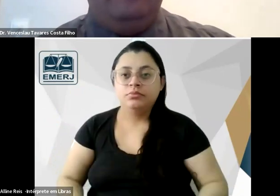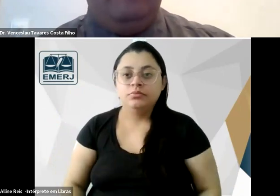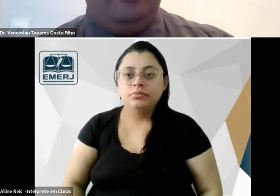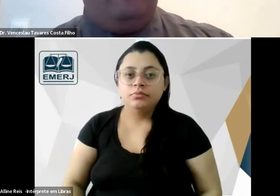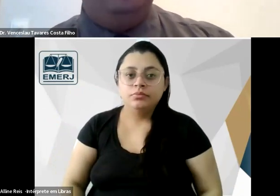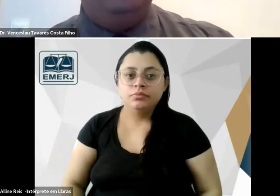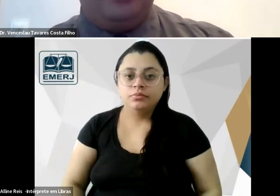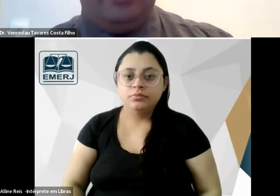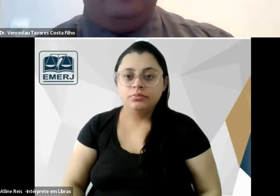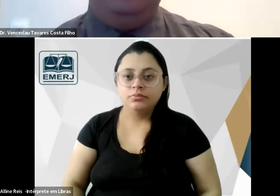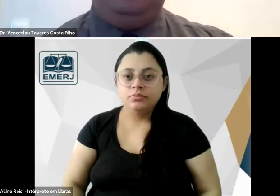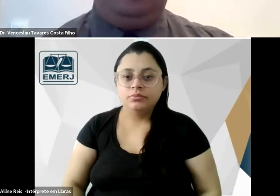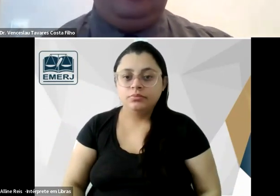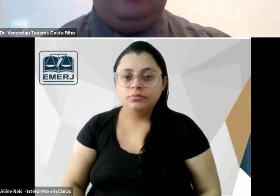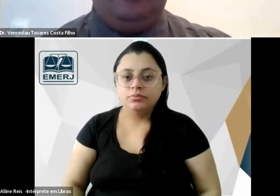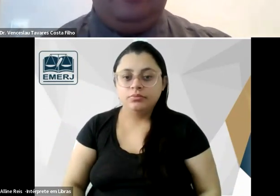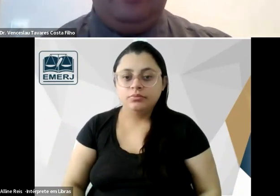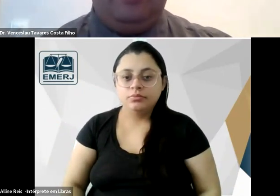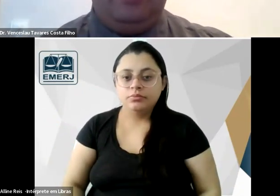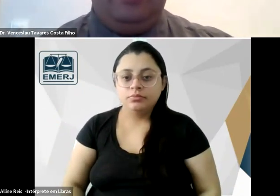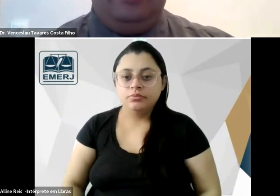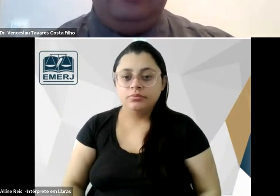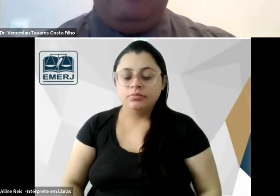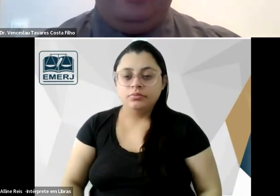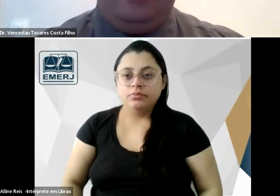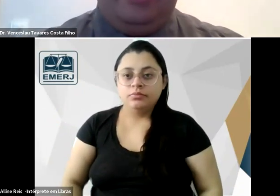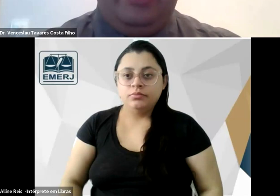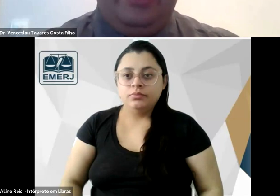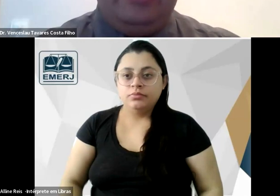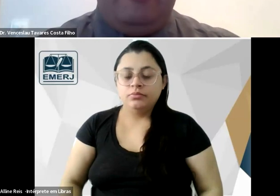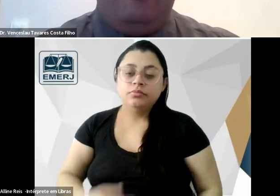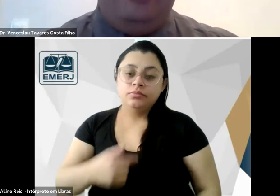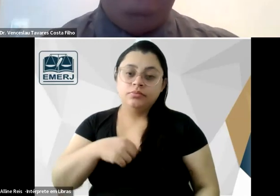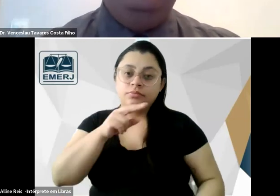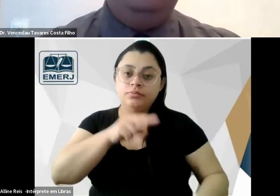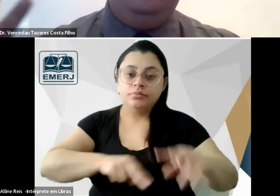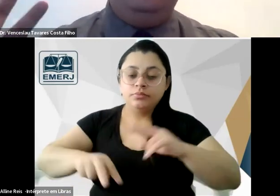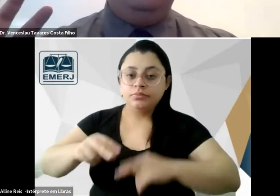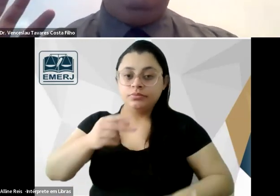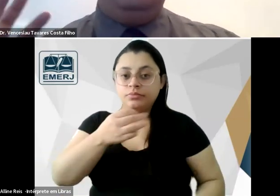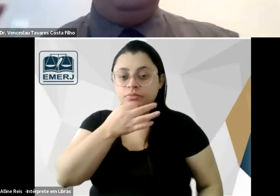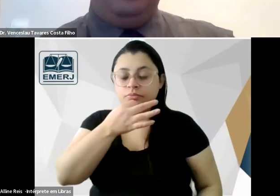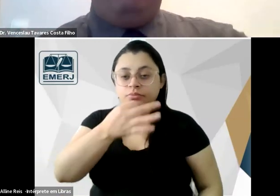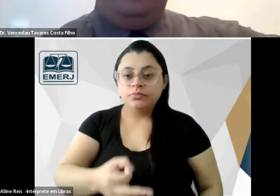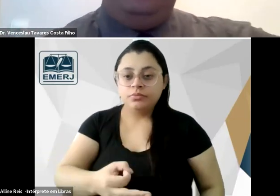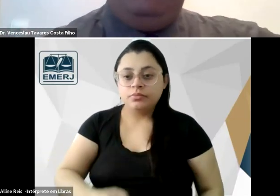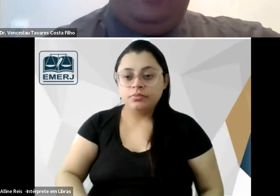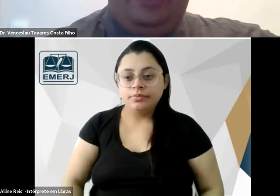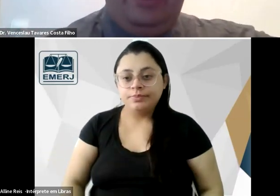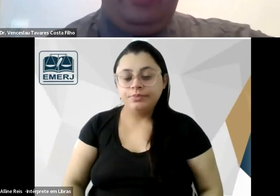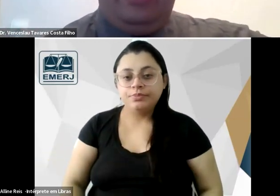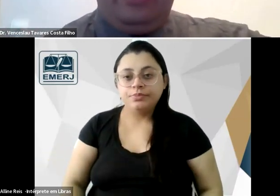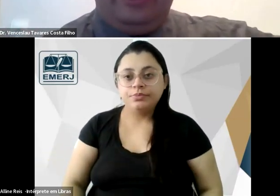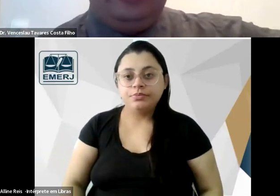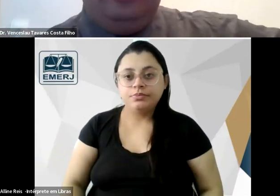ele não é um revolucionário na minha na minha opinião e que eu acho que reflete